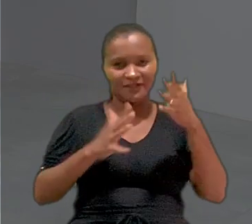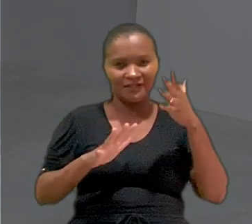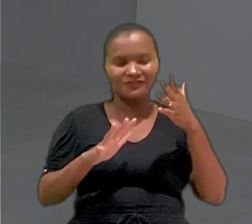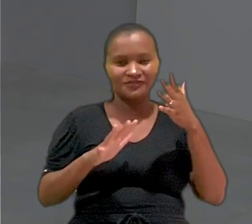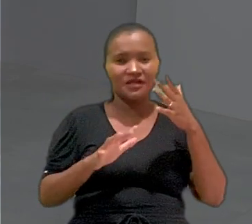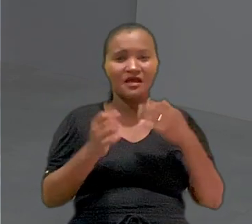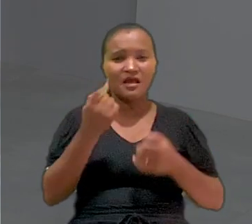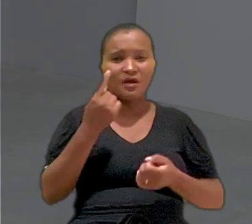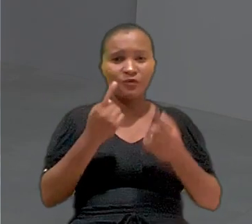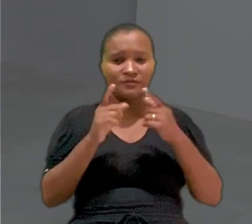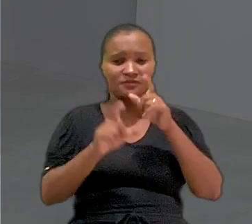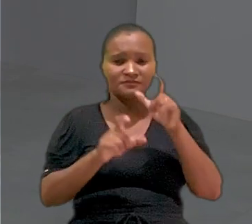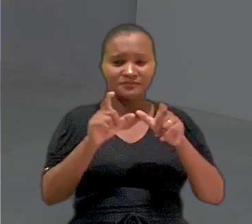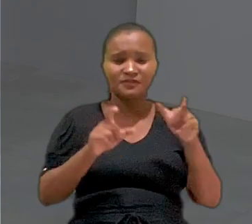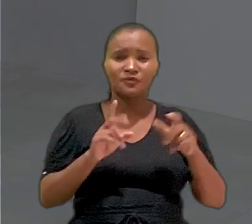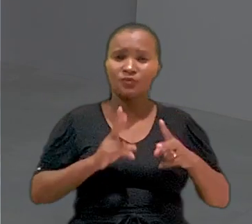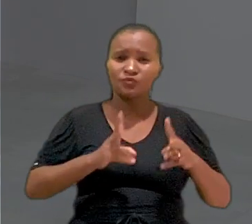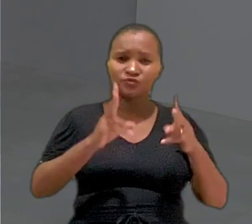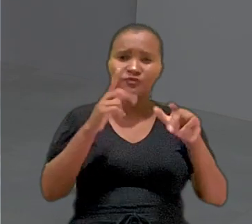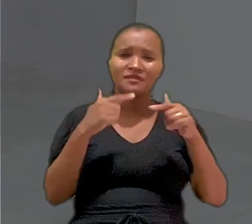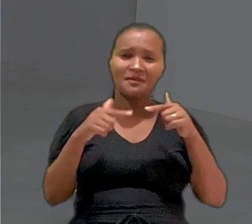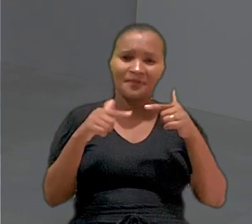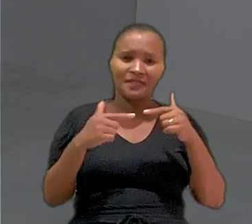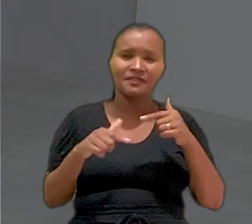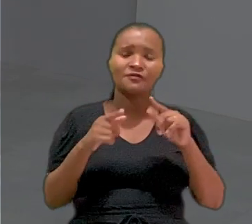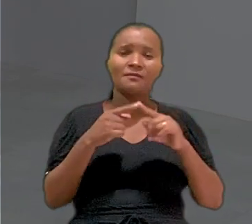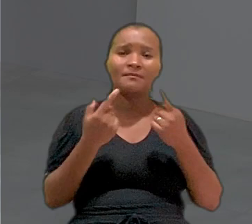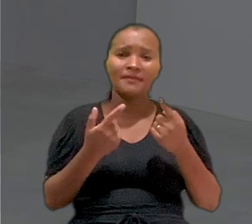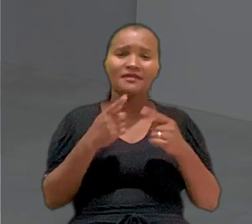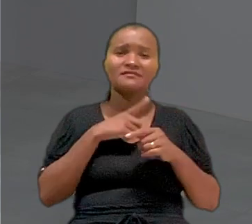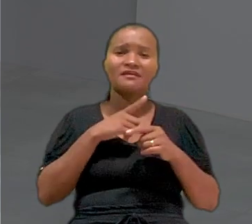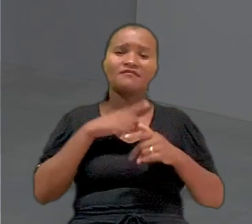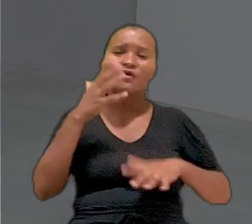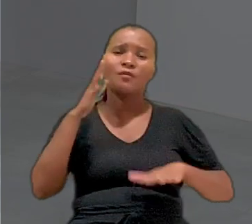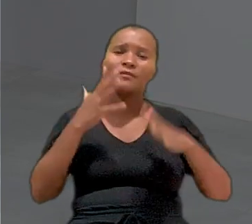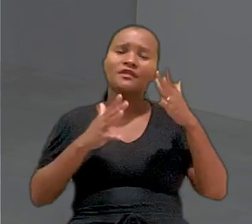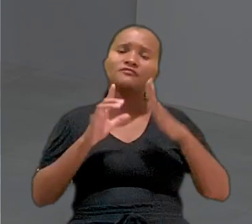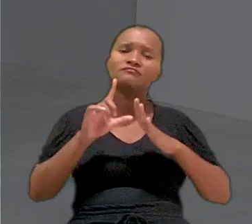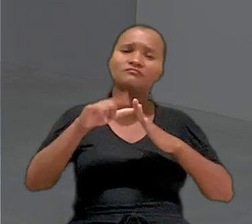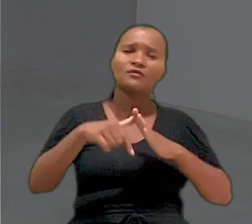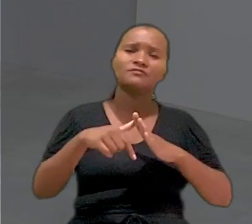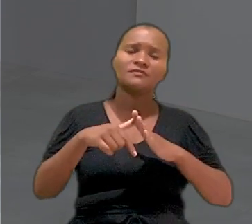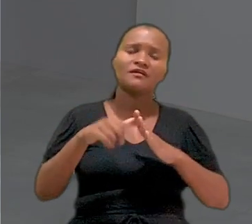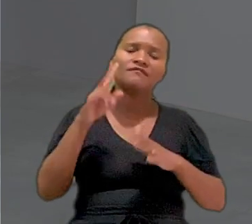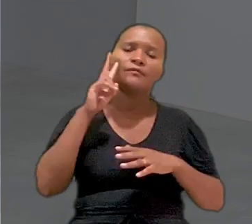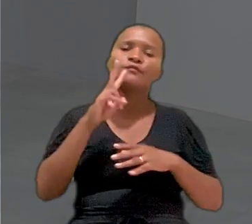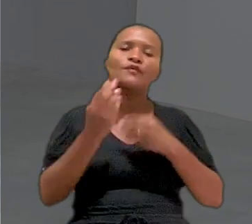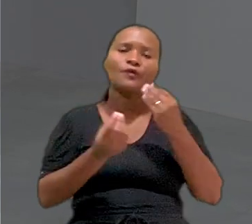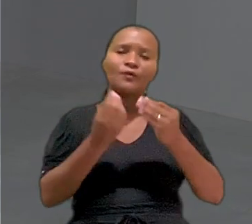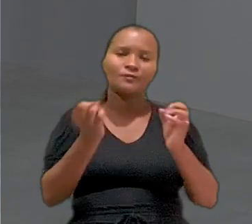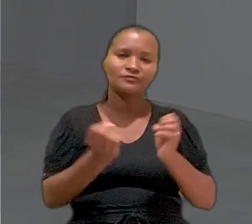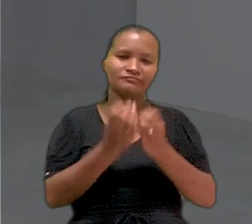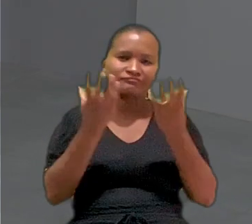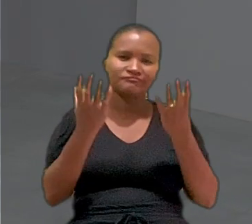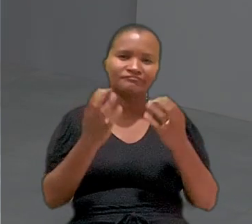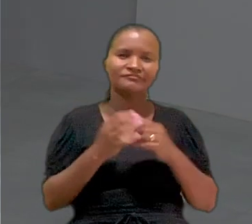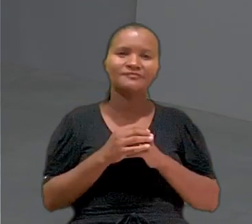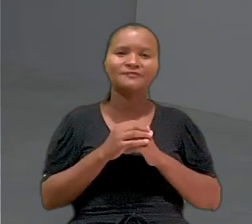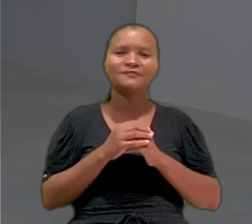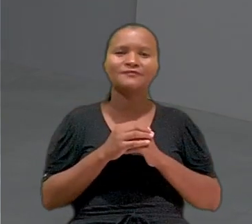Pois é, Luana, alguns legisladores seguem em atuação, mas também houve homenagem póstuma. Vamos ver como foi a cerimônia.